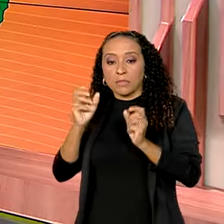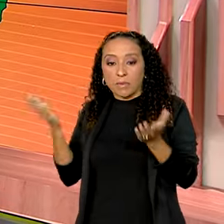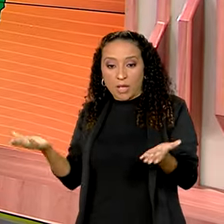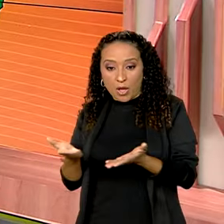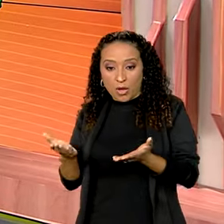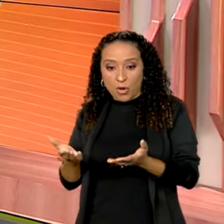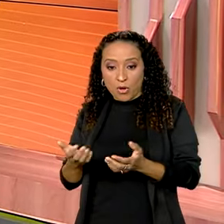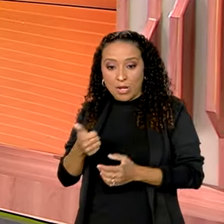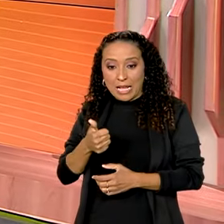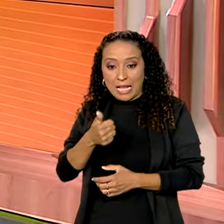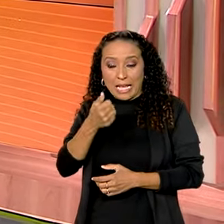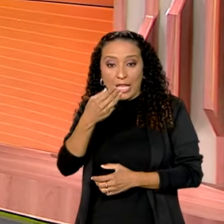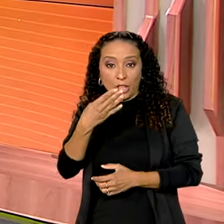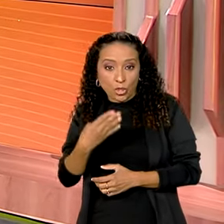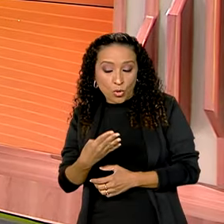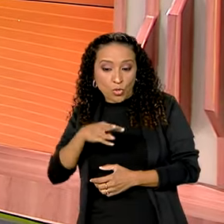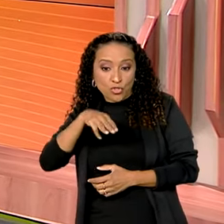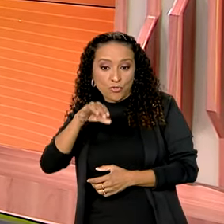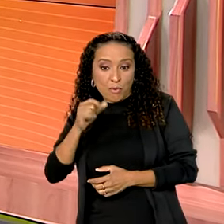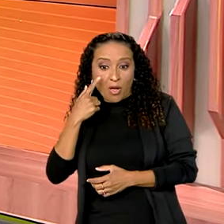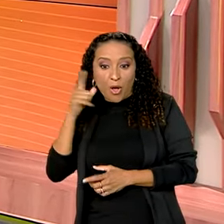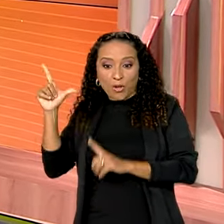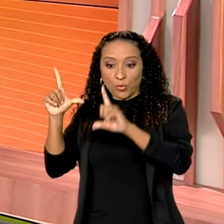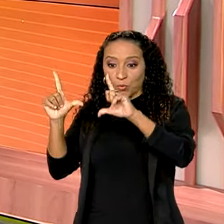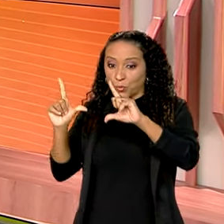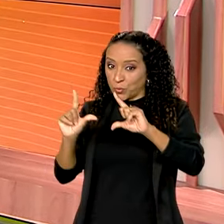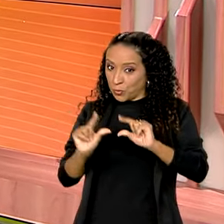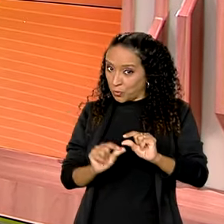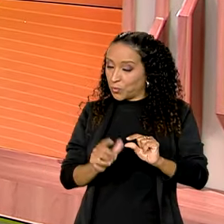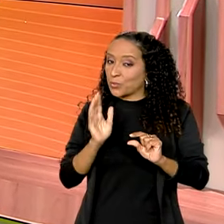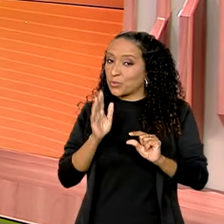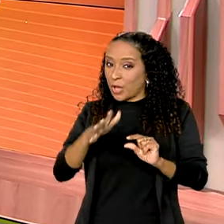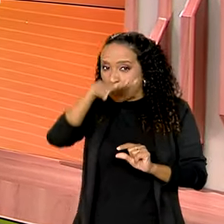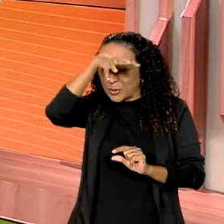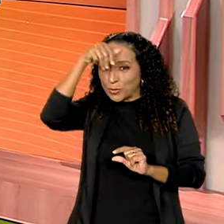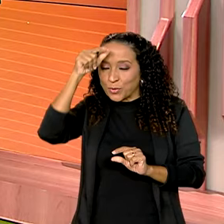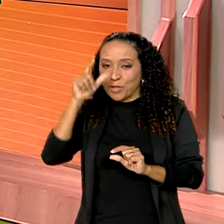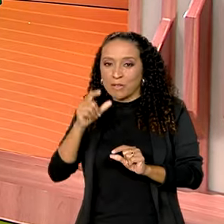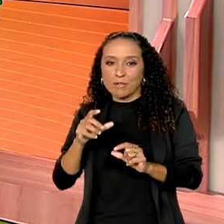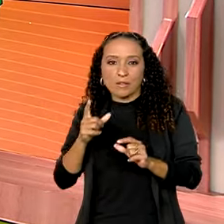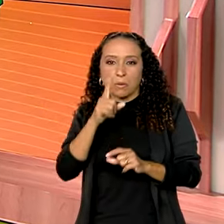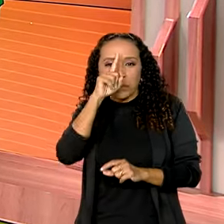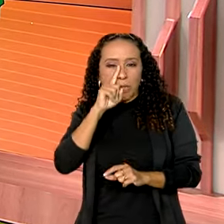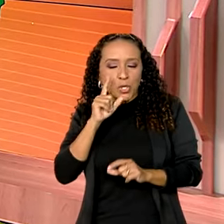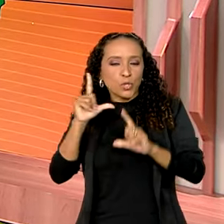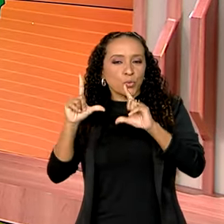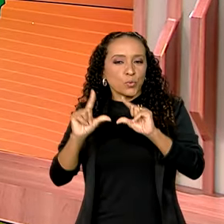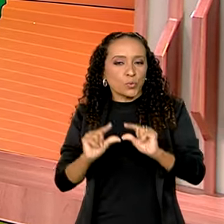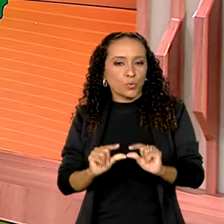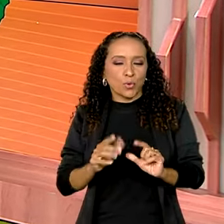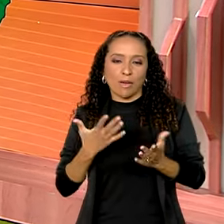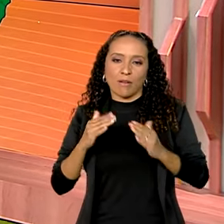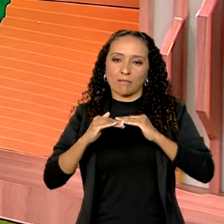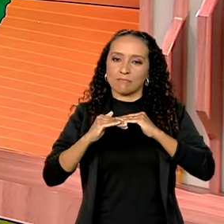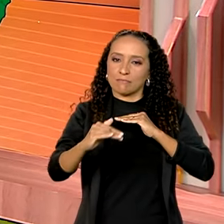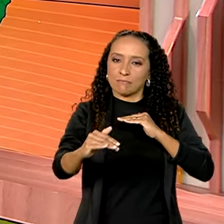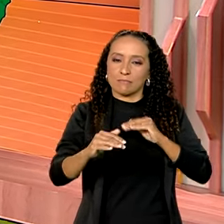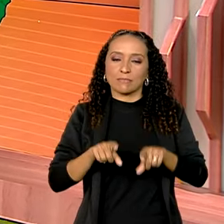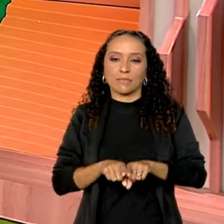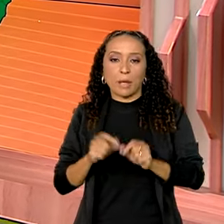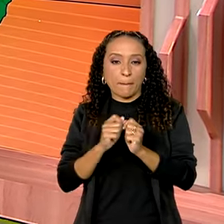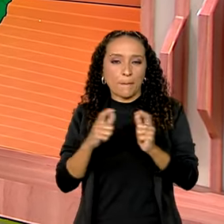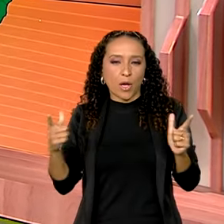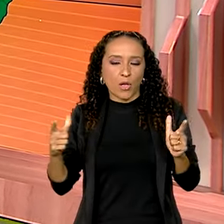agora, em 14 de maio, olha como já reduziu bastante. Mato Grosso já saiu do risco, está em estabilidade e a